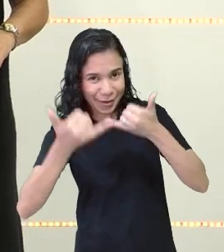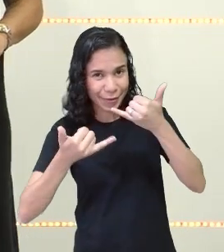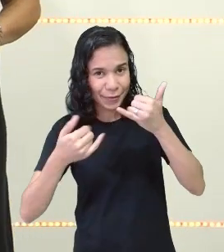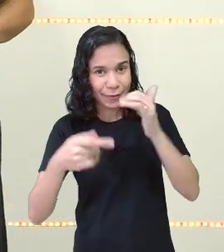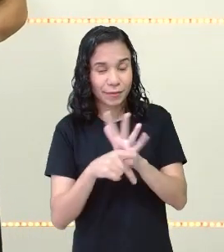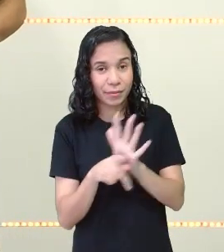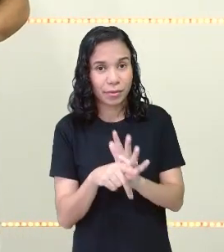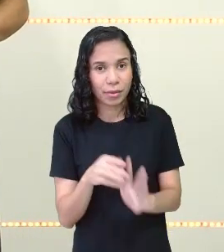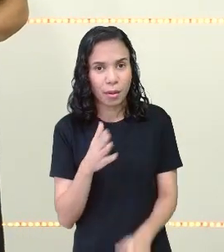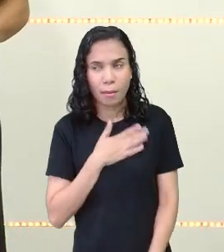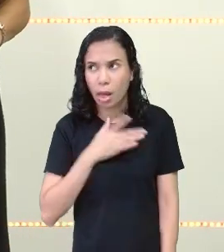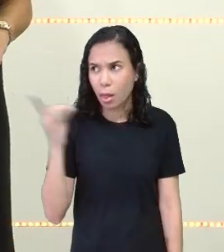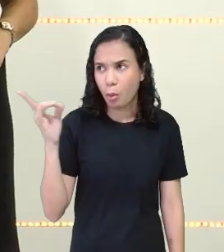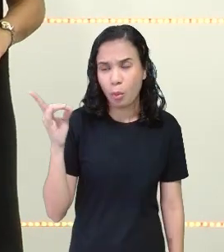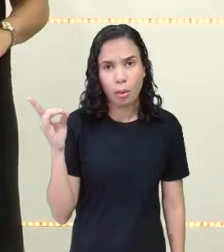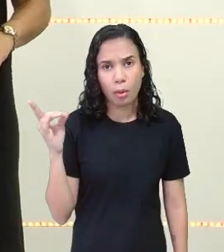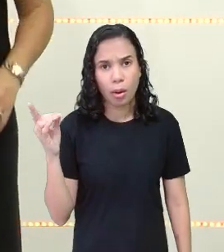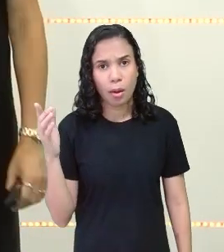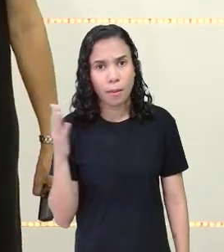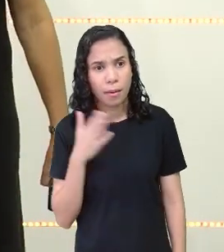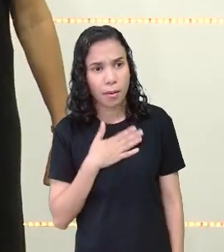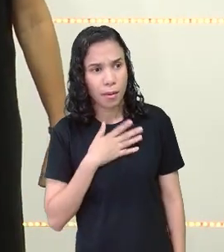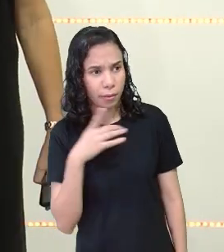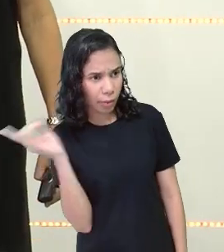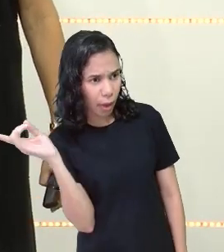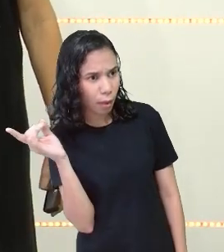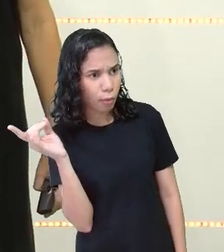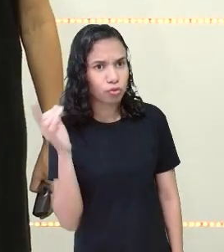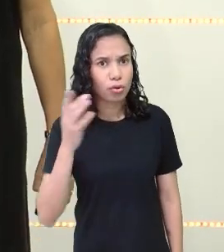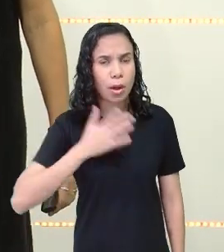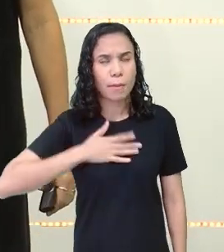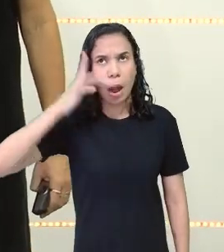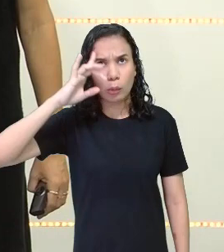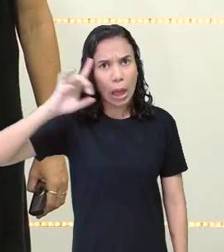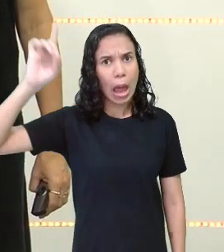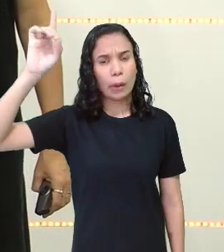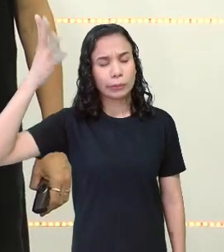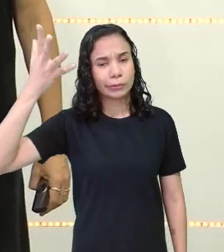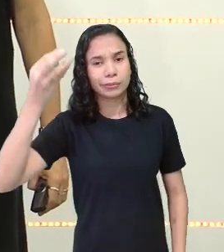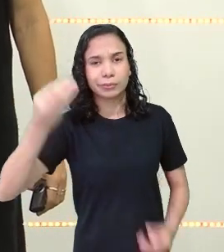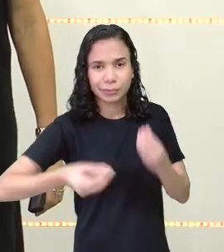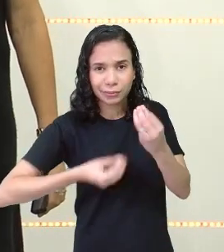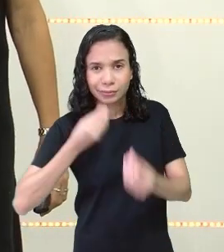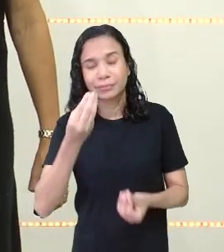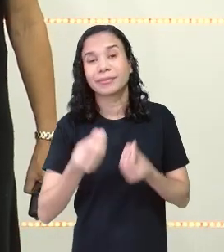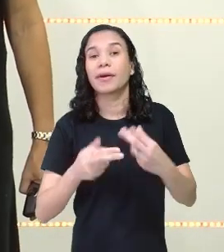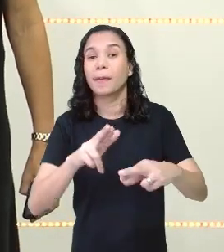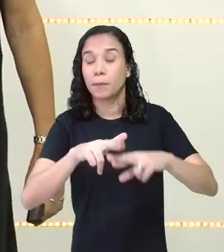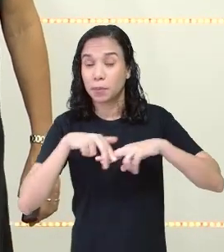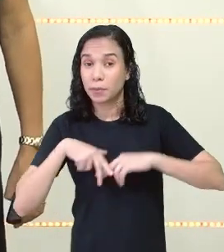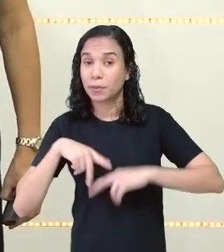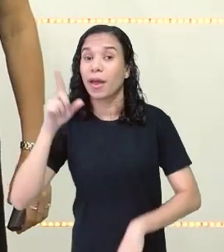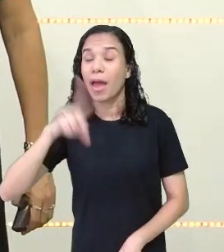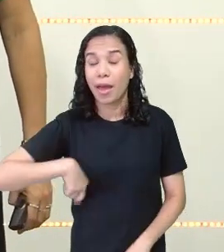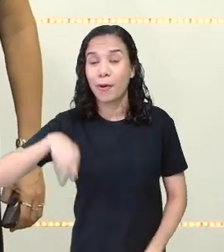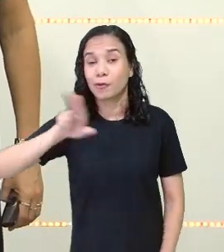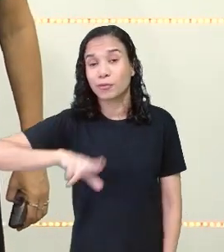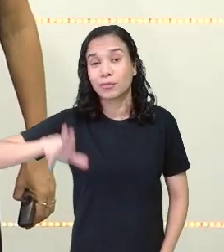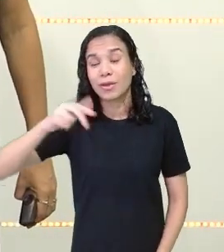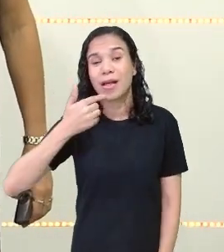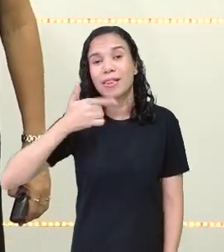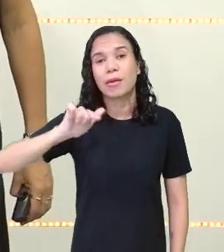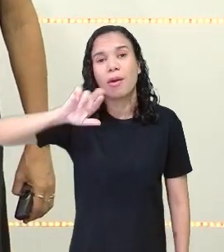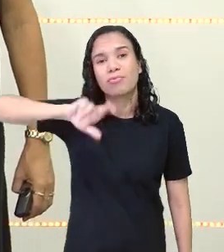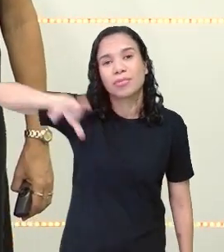my God. Ao invés de falar, meu Deus, eu digo, ai, my God. Entenderam? Então, isso é o quê? Estrangeirismo.